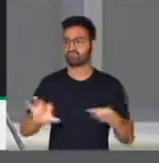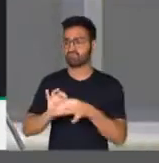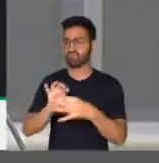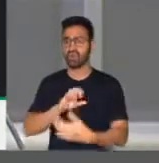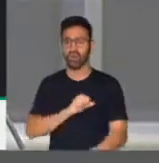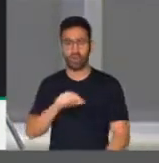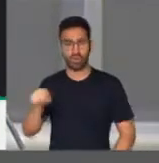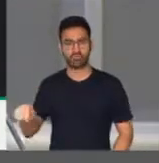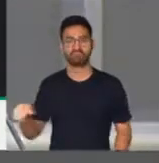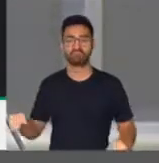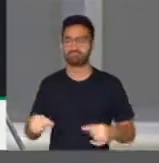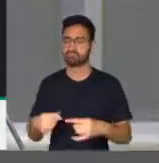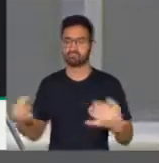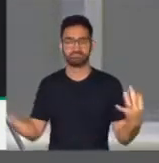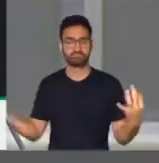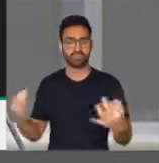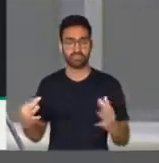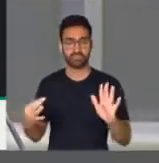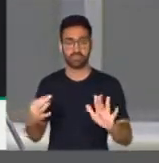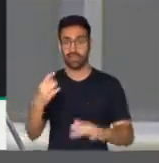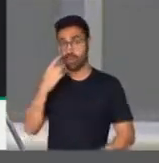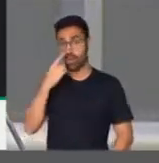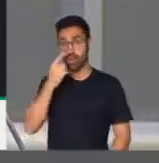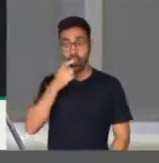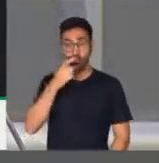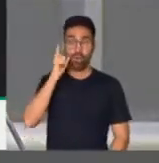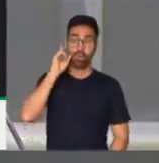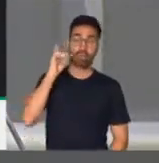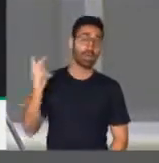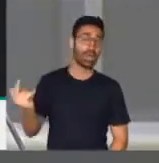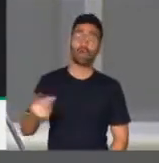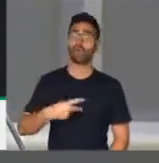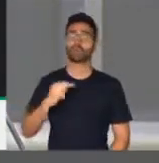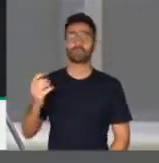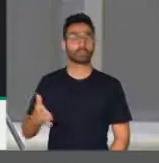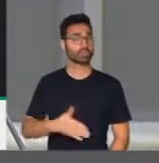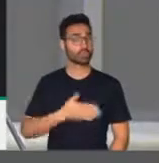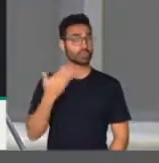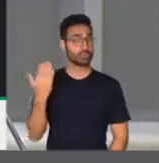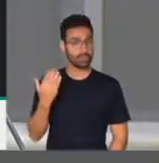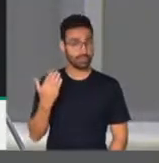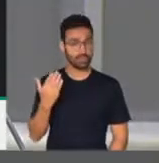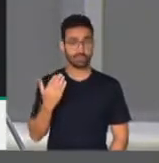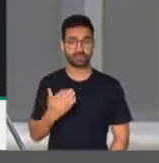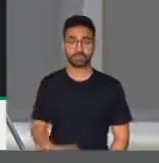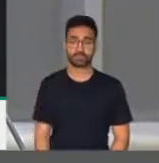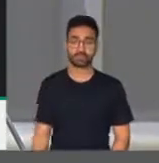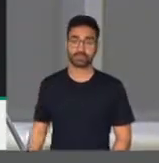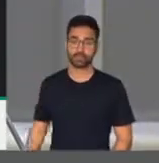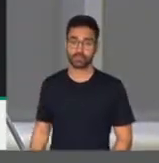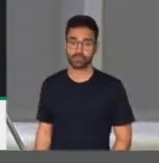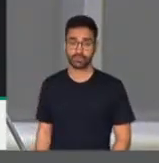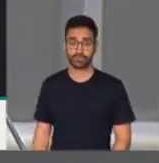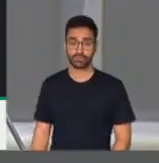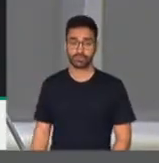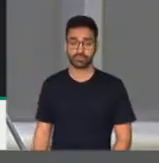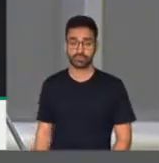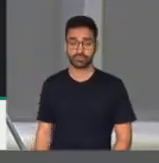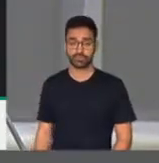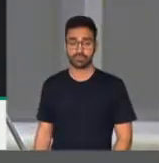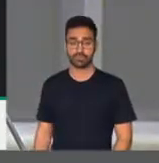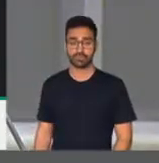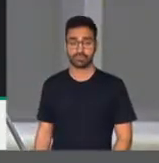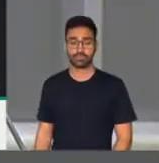Ontem, o Brasil foi surpreendido por uma decisão